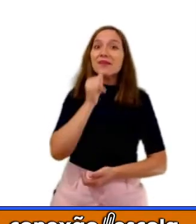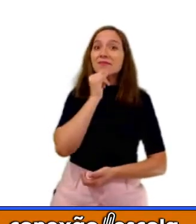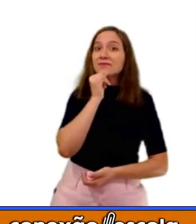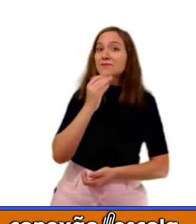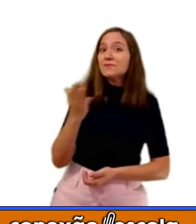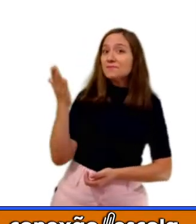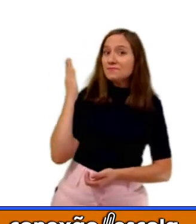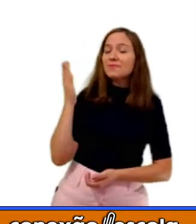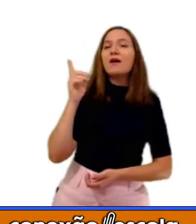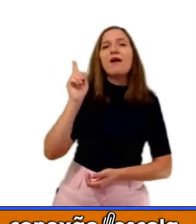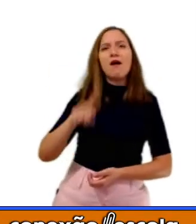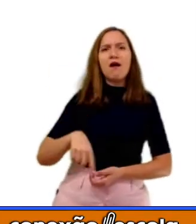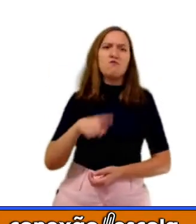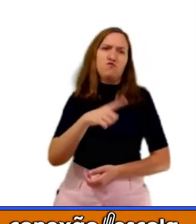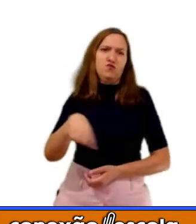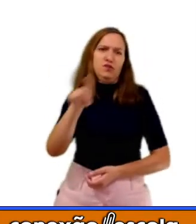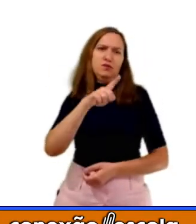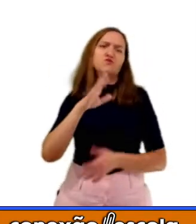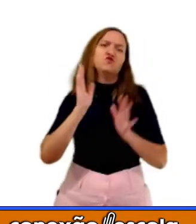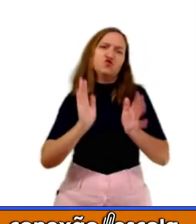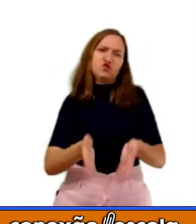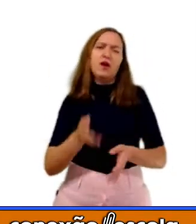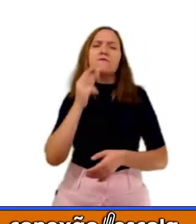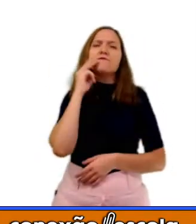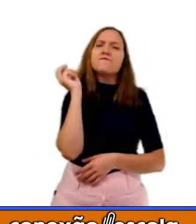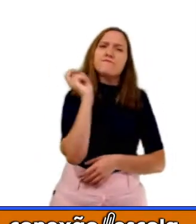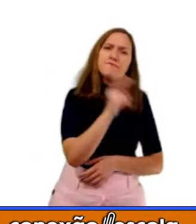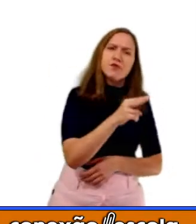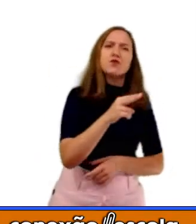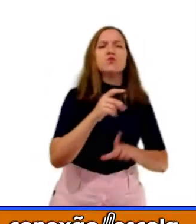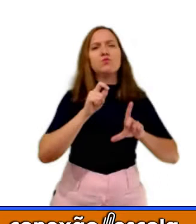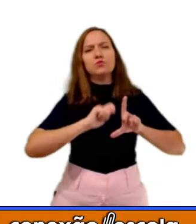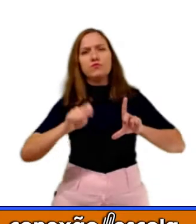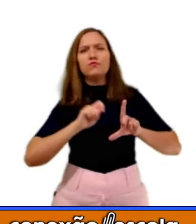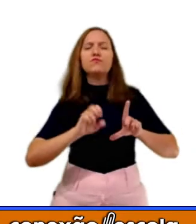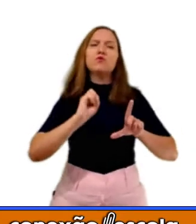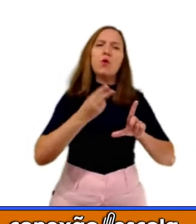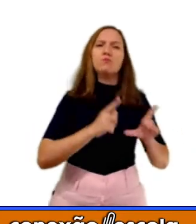tem a ver com o bilhete que você já escreveu ou que você já recebeu.